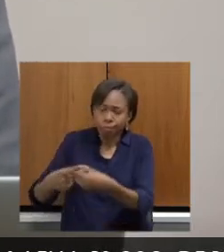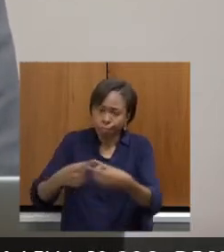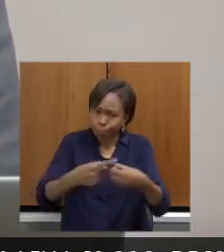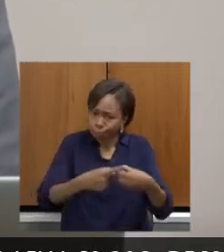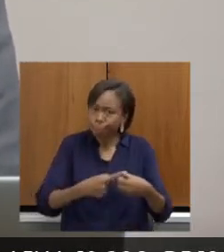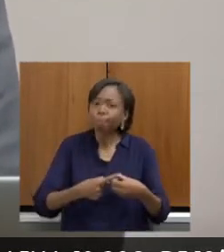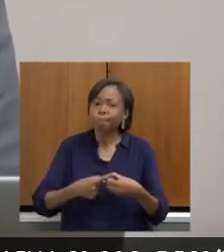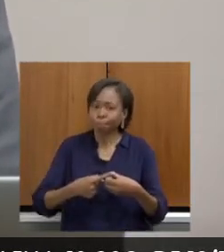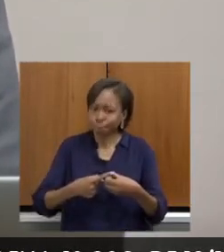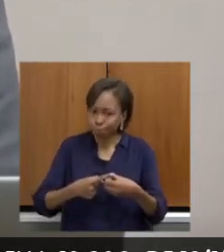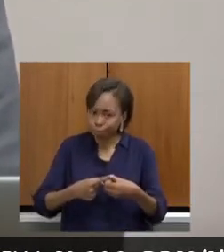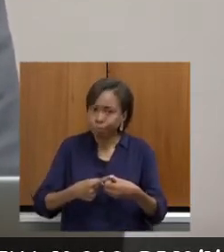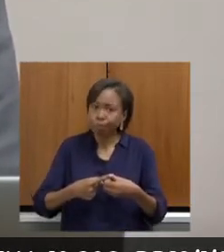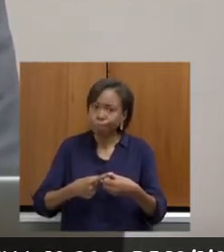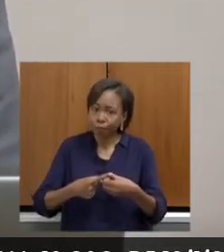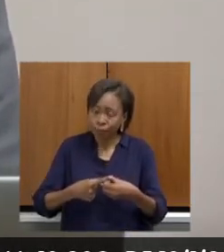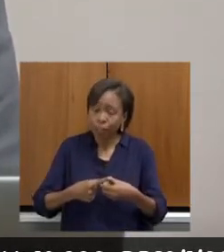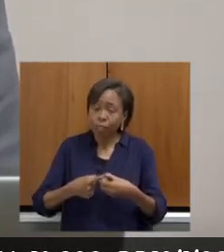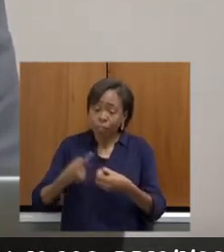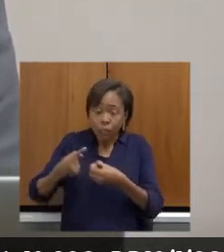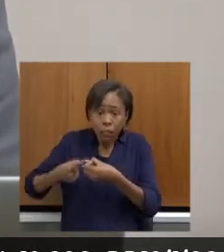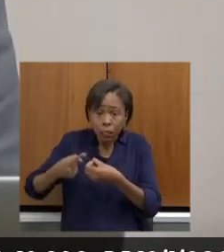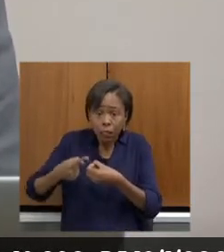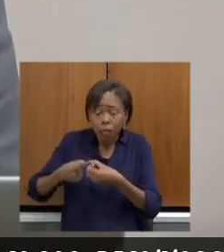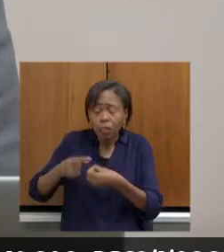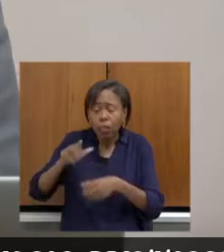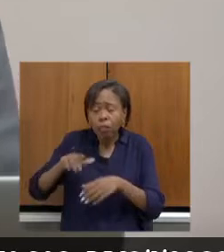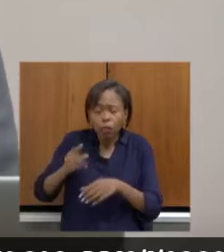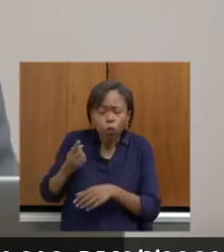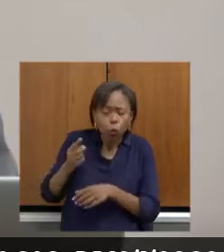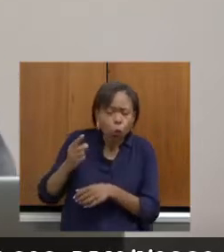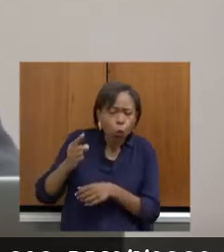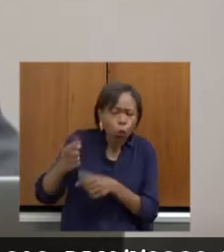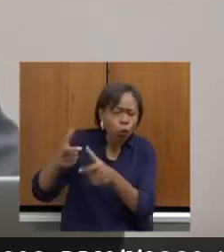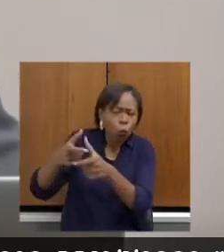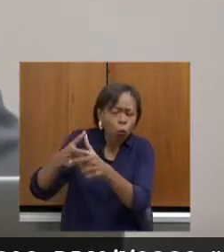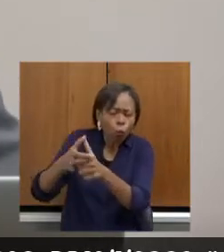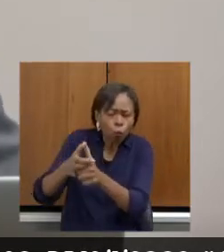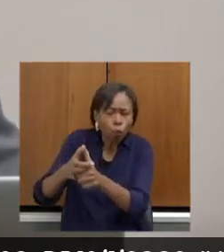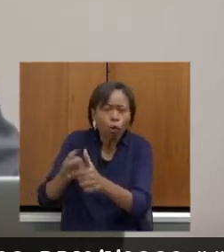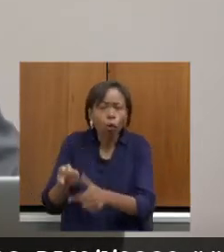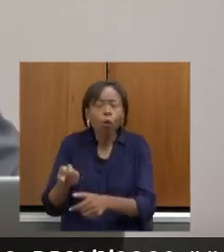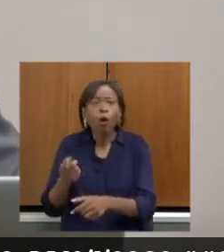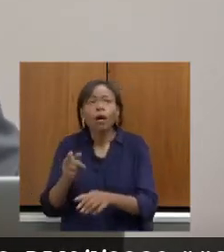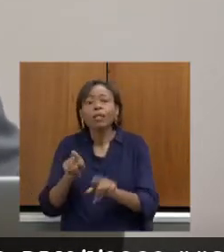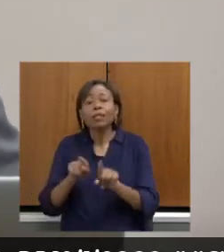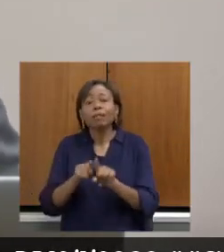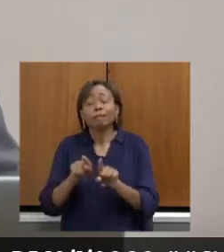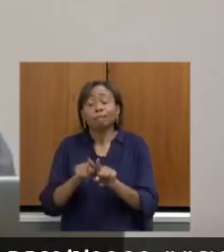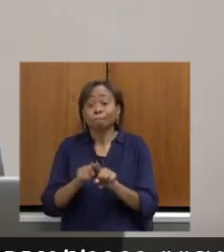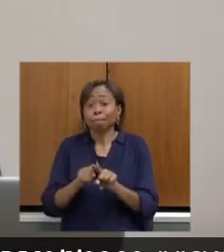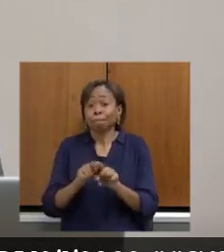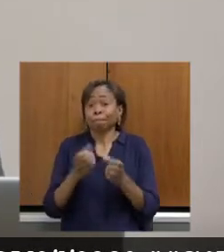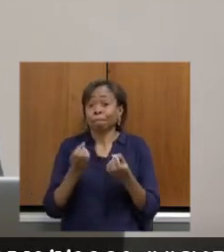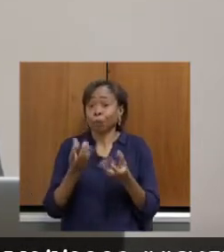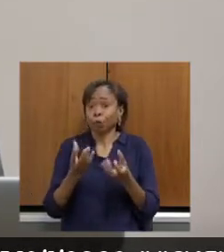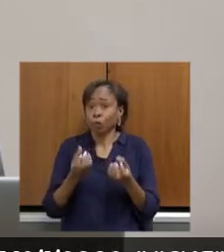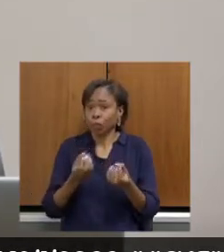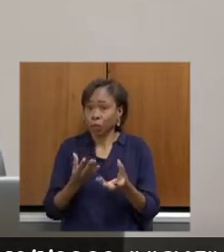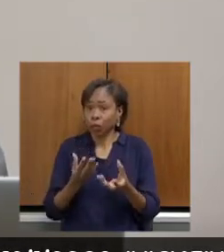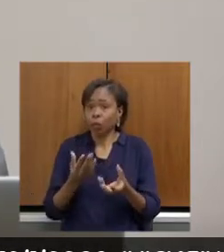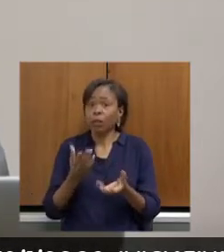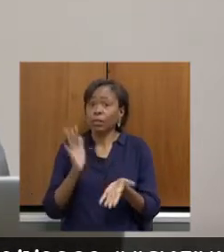A gente está falando daquela cidadezinha pequenininha que está lá na ponta. Outro dado, Ana, que eu fiquei aqui e que é uma realidade